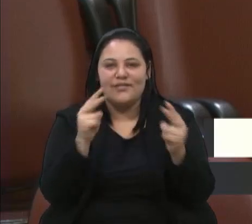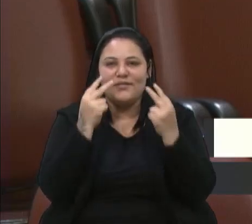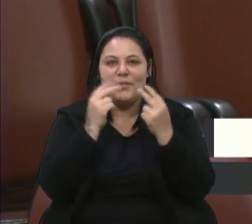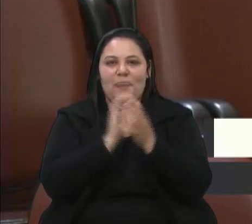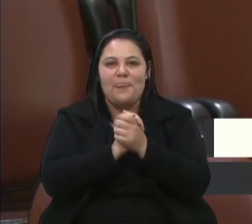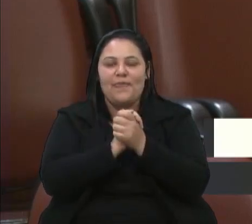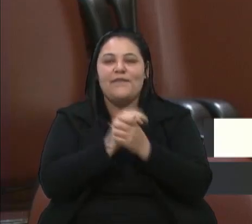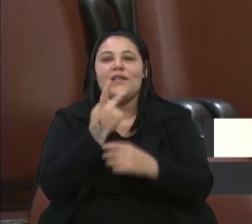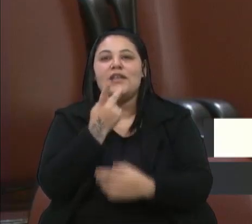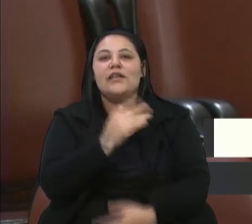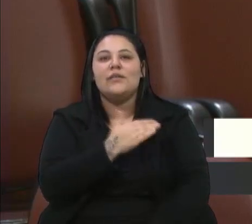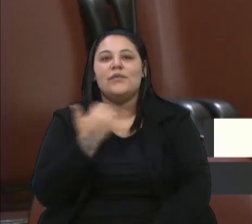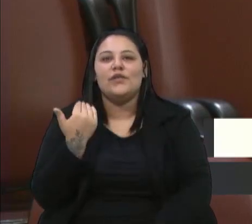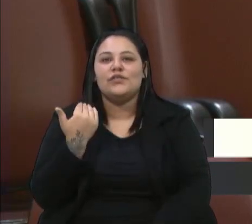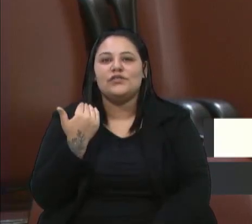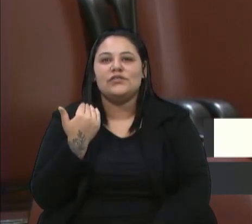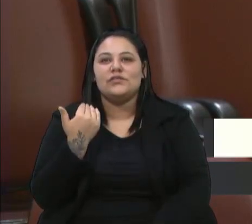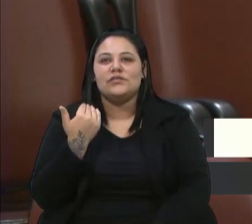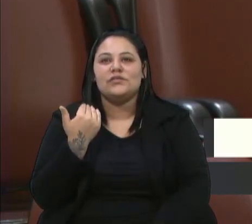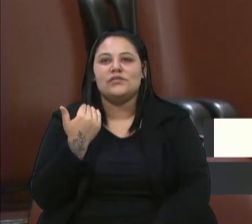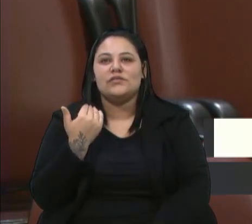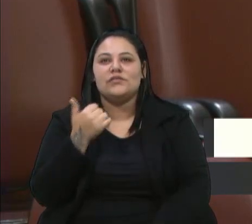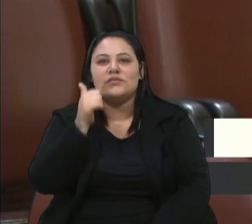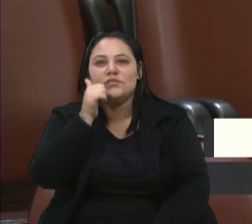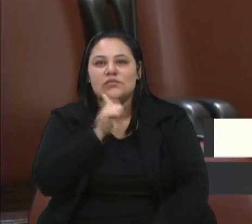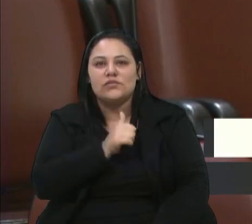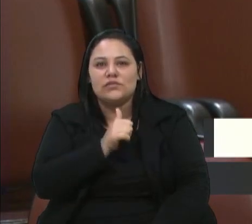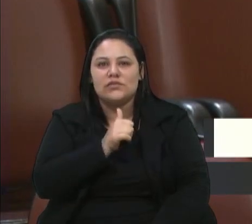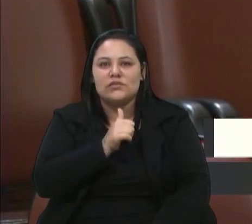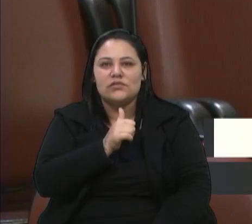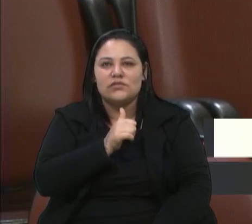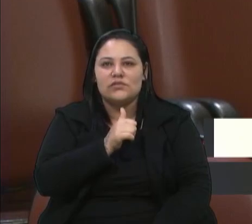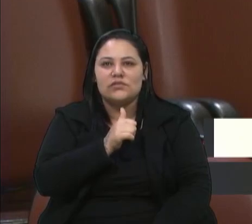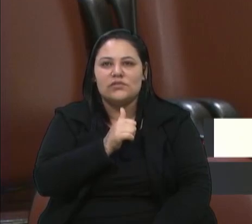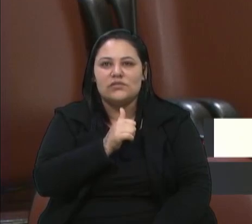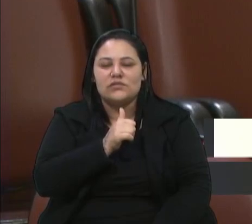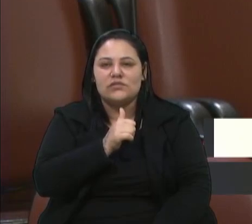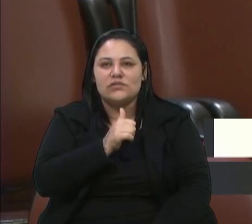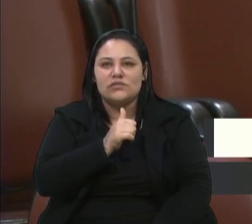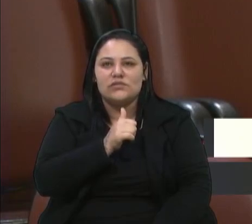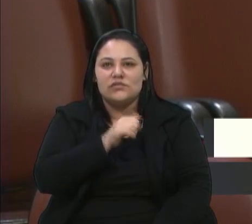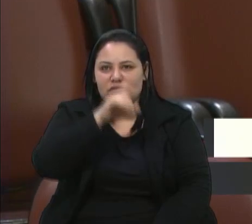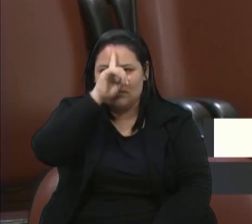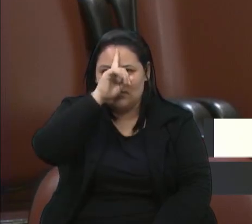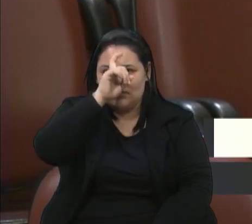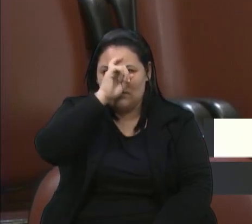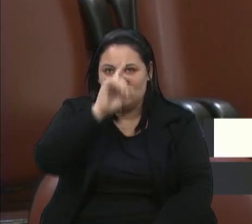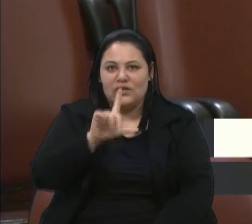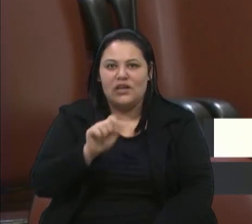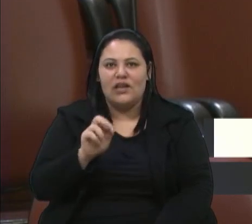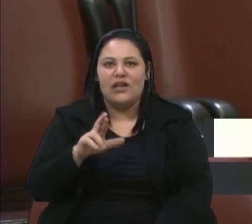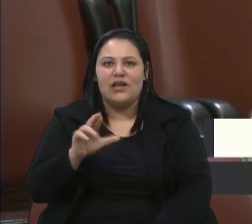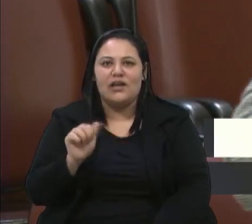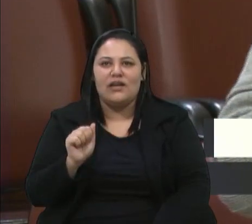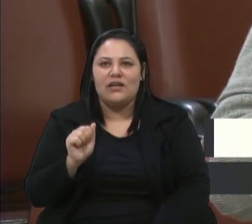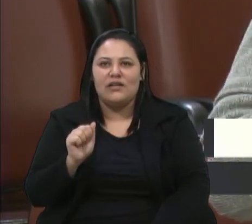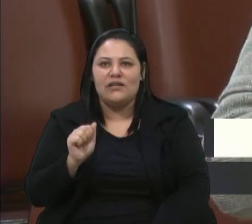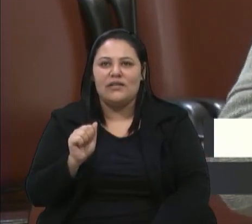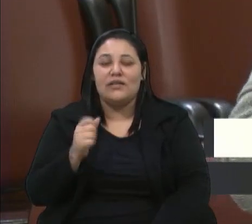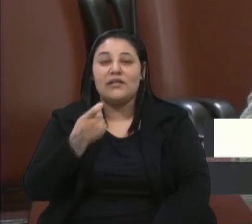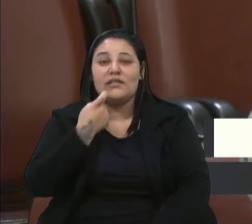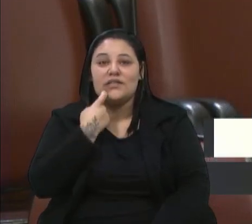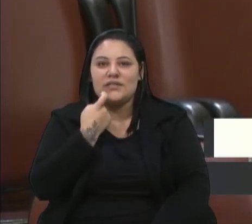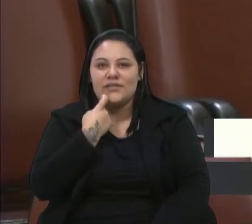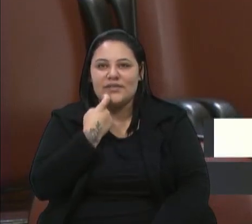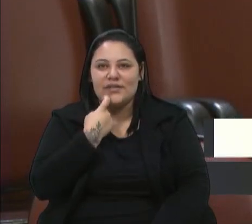a morte da superintendente do Hospital Pompeia, Lara Salles Vieira. E na sexta-feira